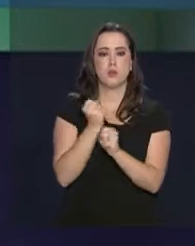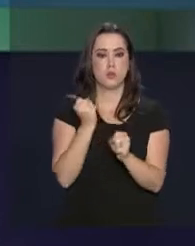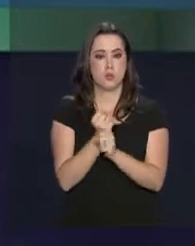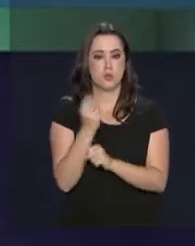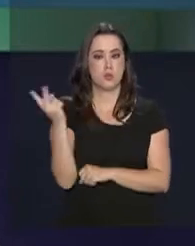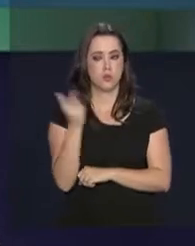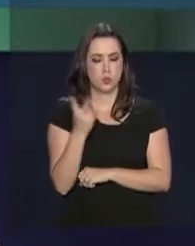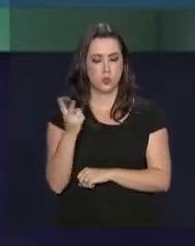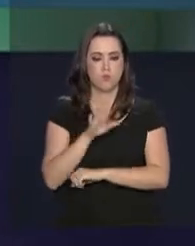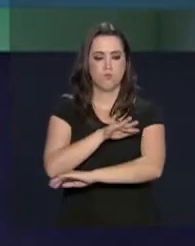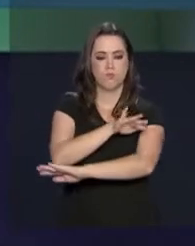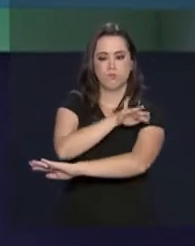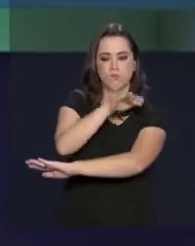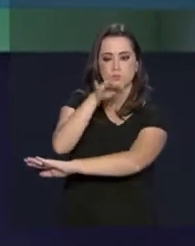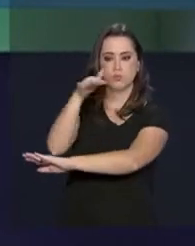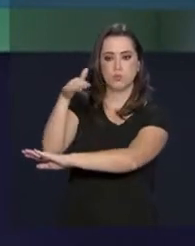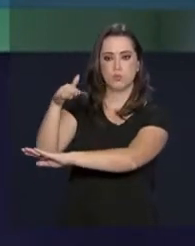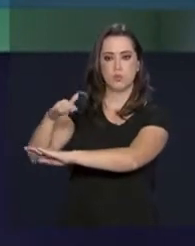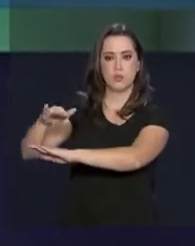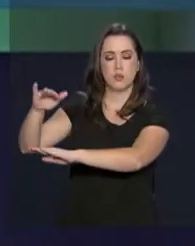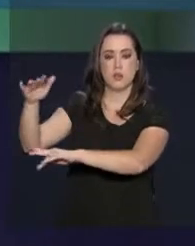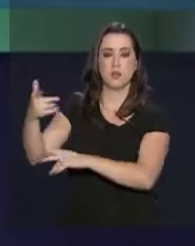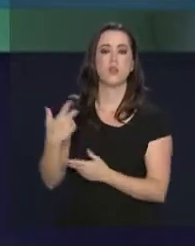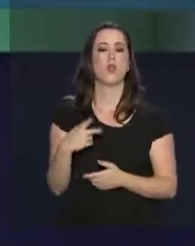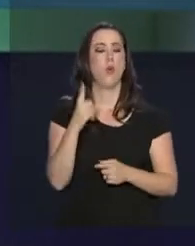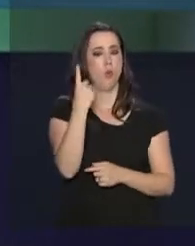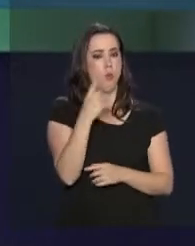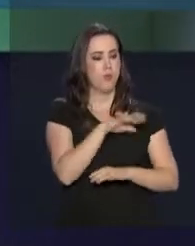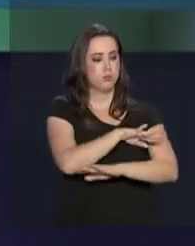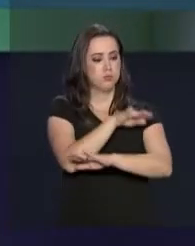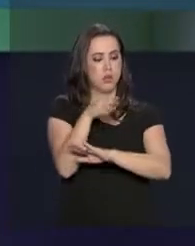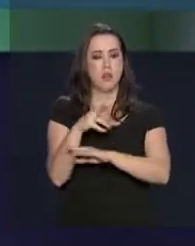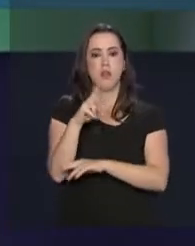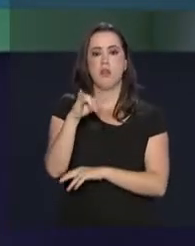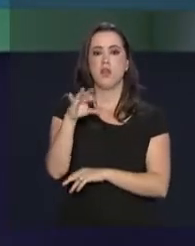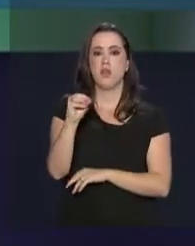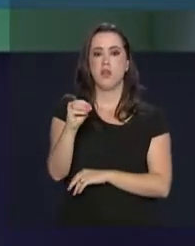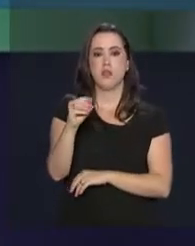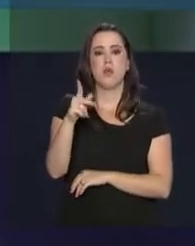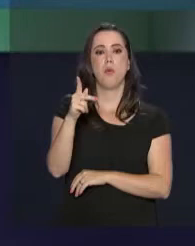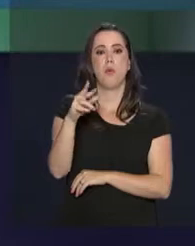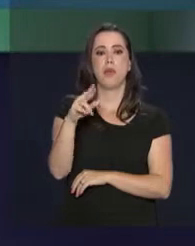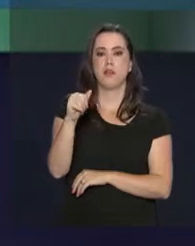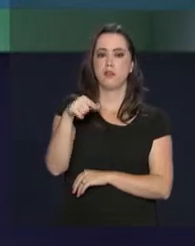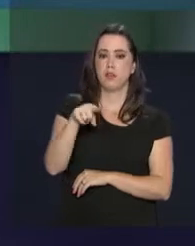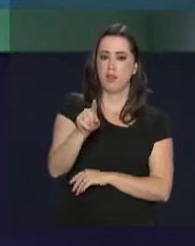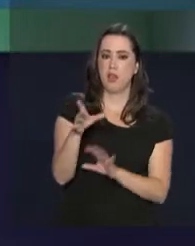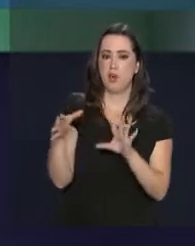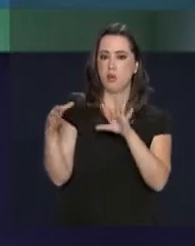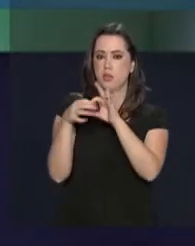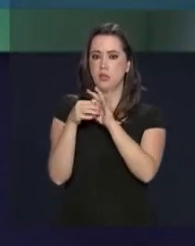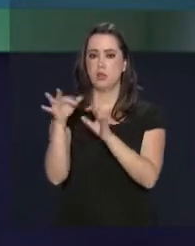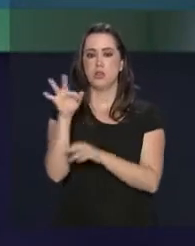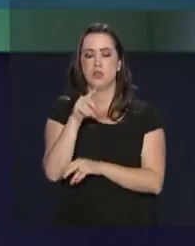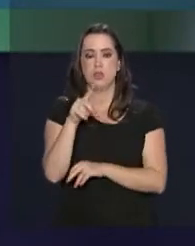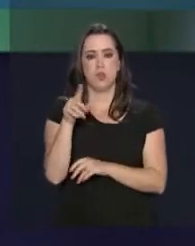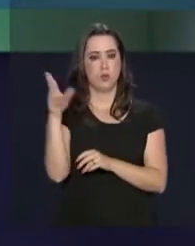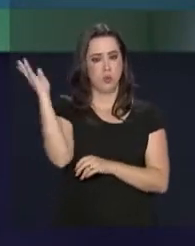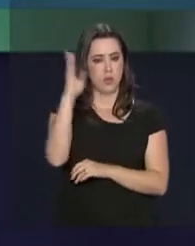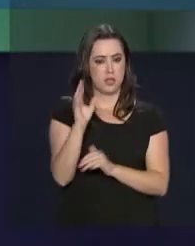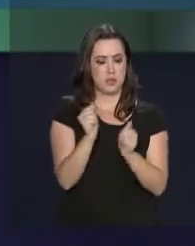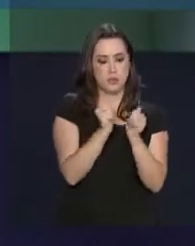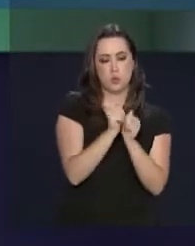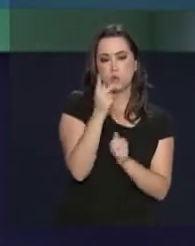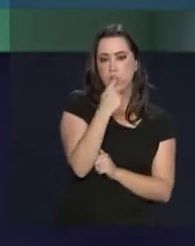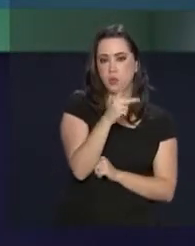empreendimentos. Uma das pontes vai ficar sobre o rio Paraná para ligar as cidades de Foz do Iguaçu, no Brasil, e Puerto Franco, no